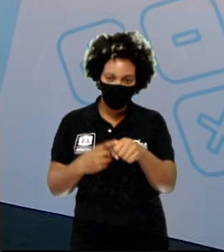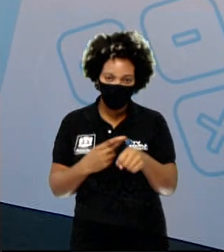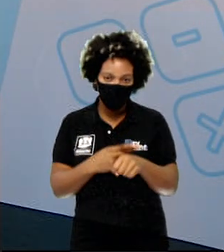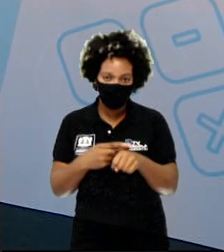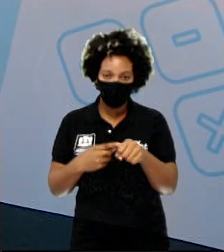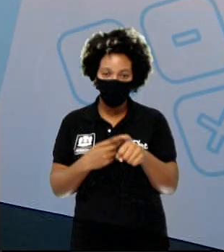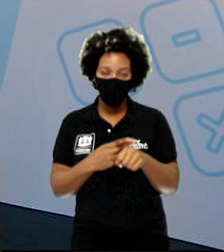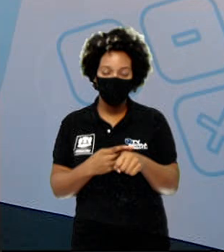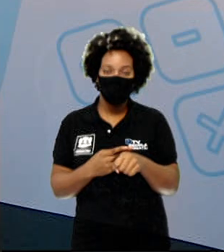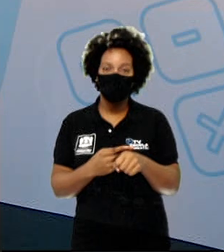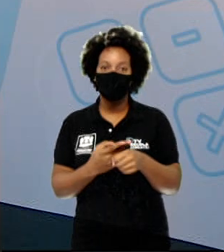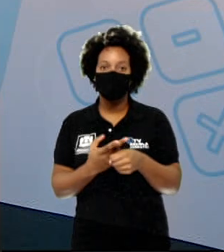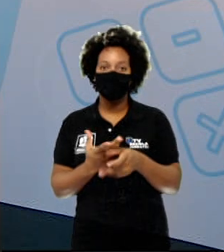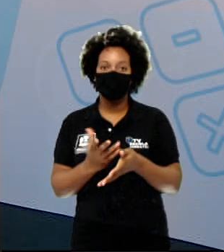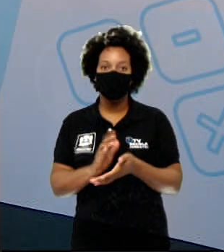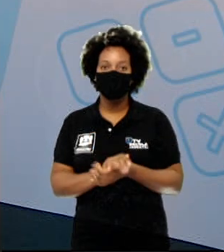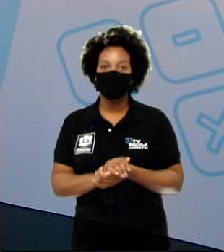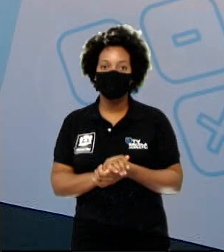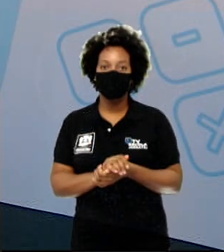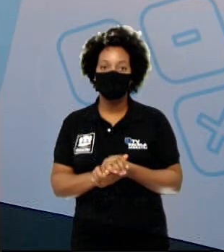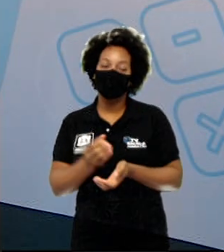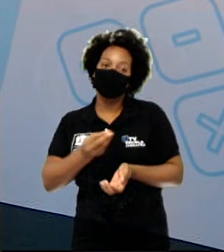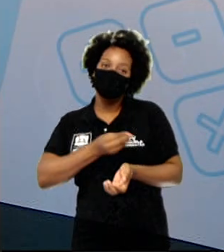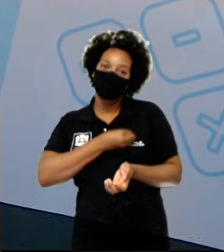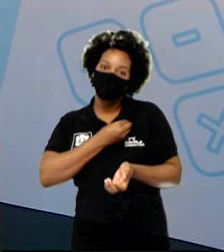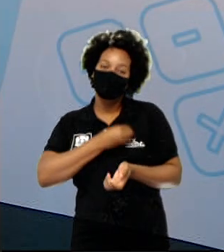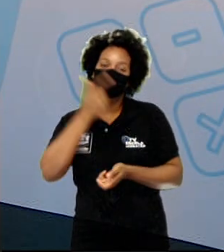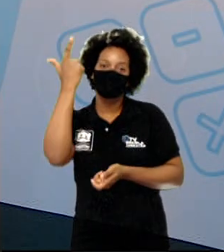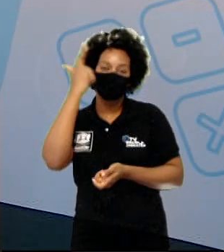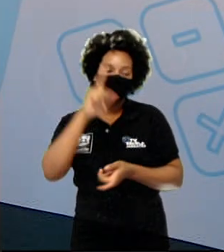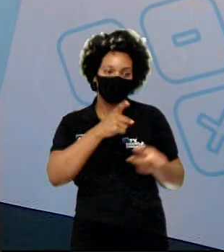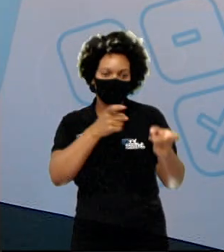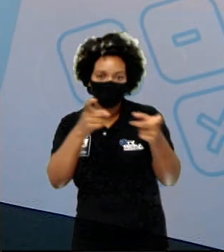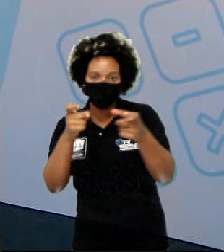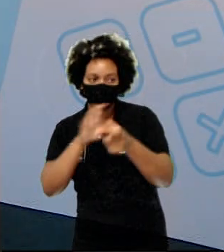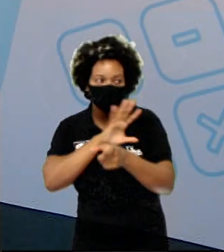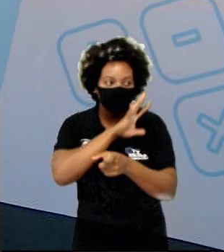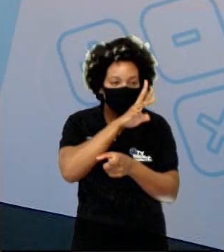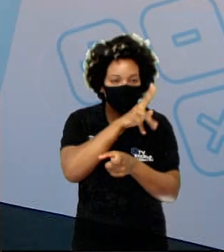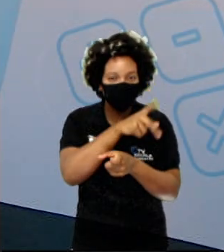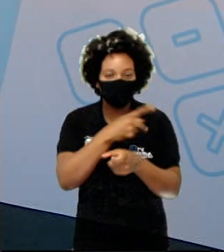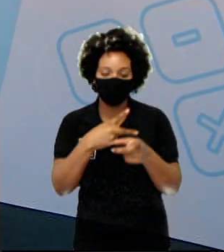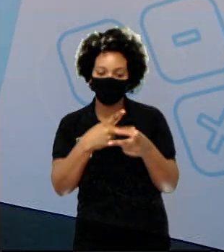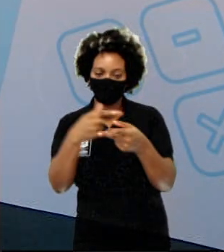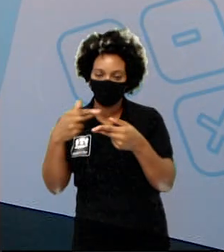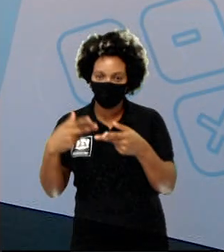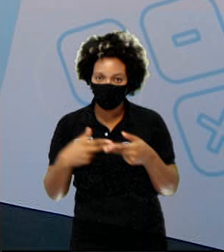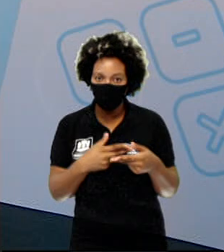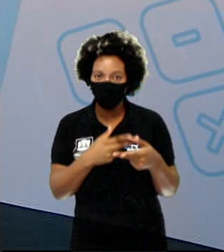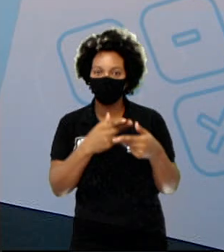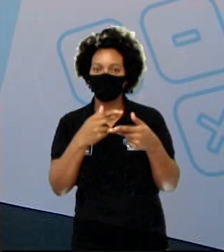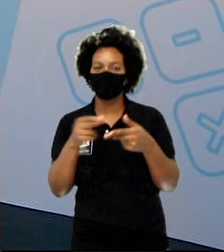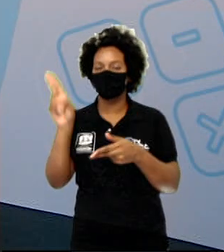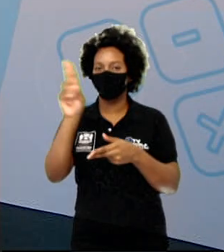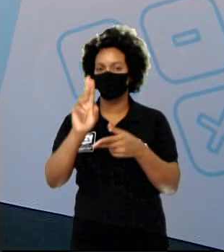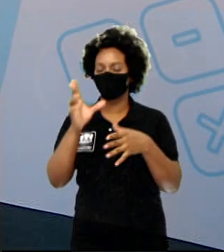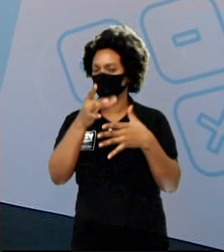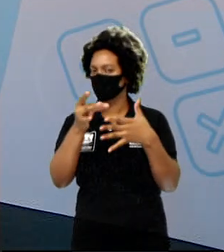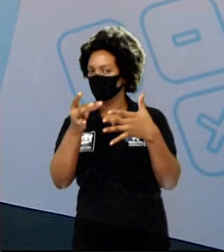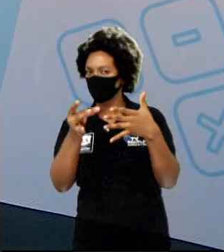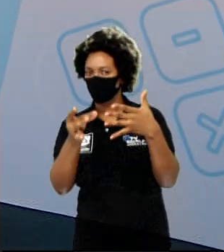vai sobreviver, caçando animais, cortando animais, fazendo suas